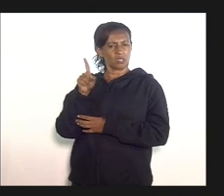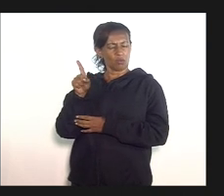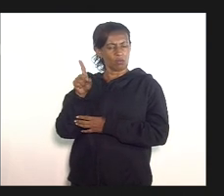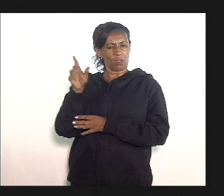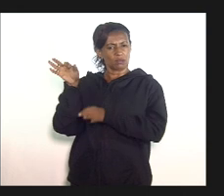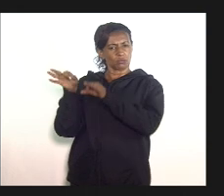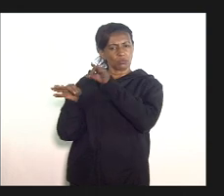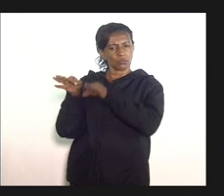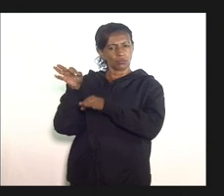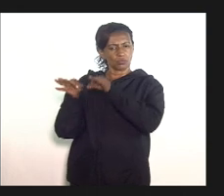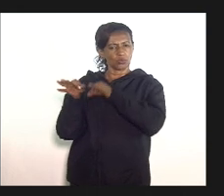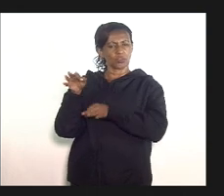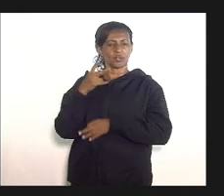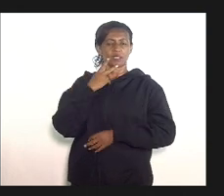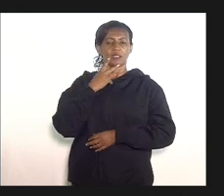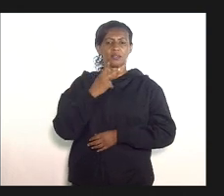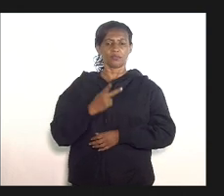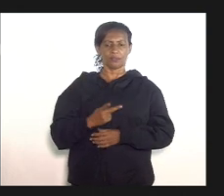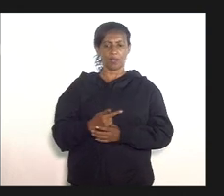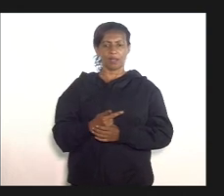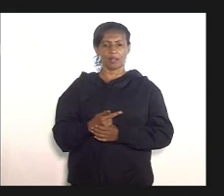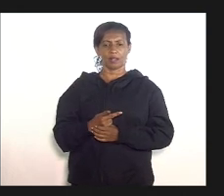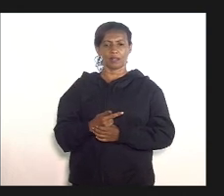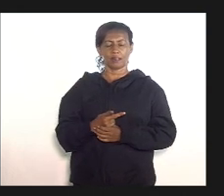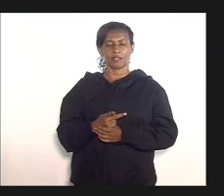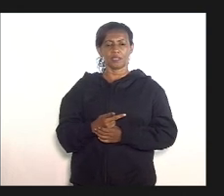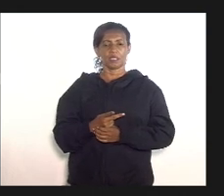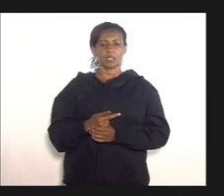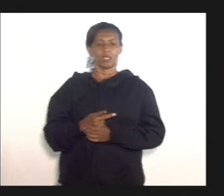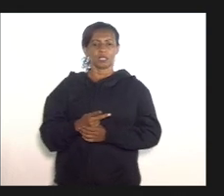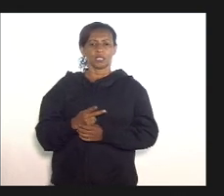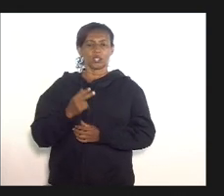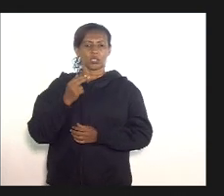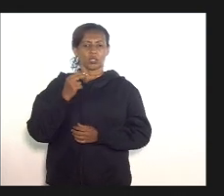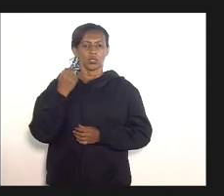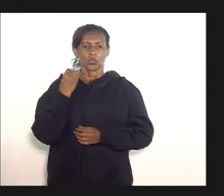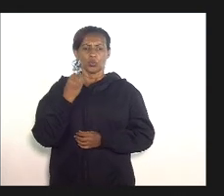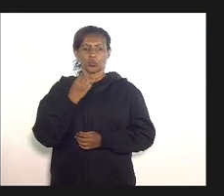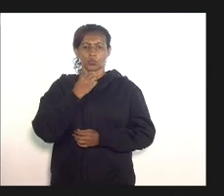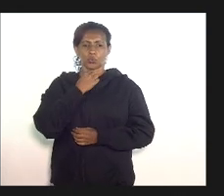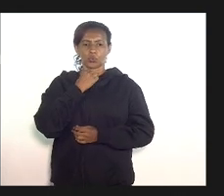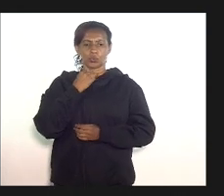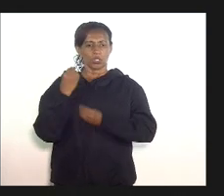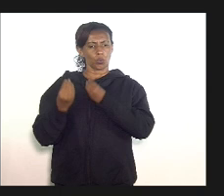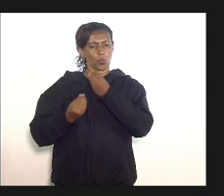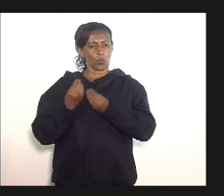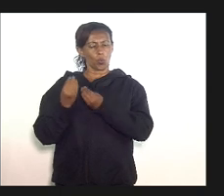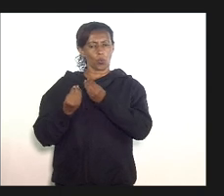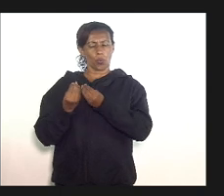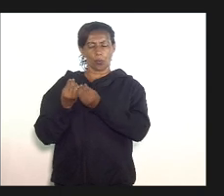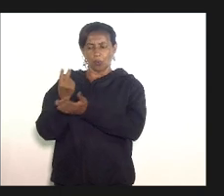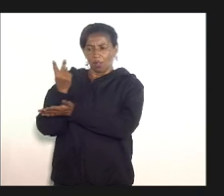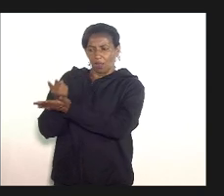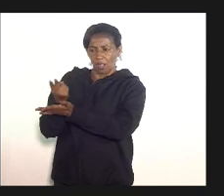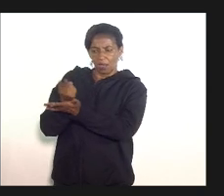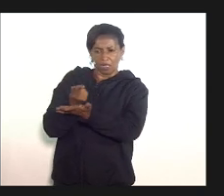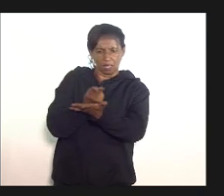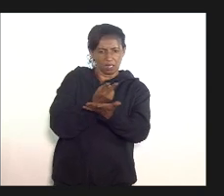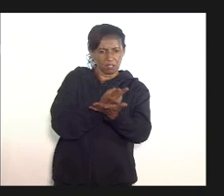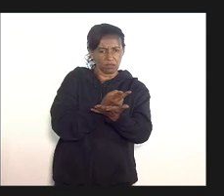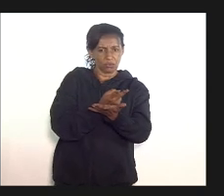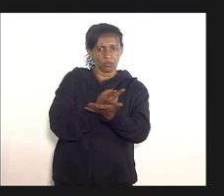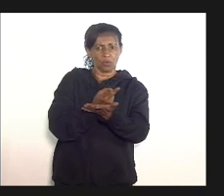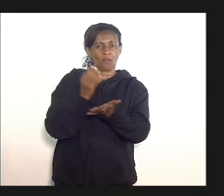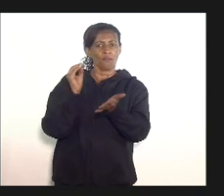fala da impossibilidade de utilização desses leitos seja pela falta